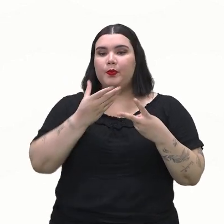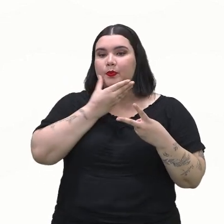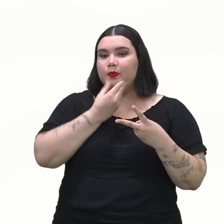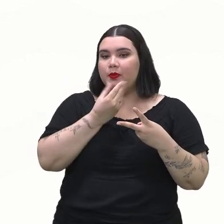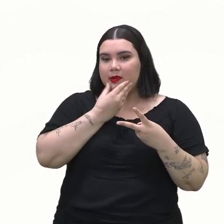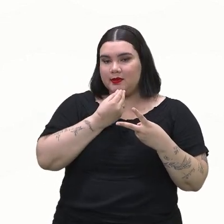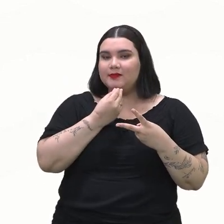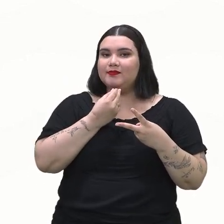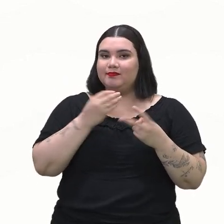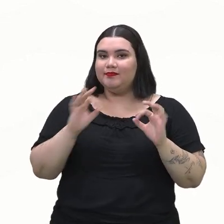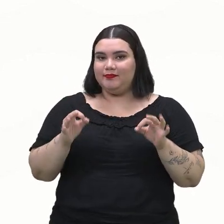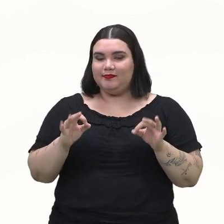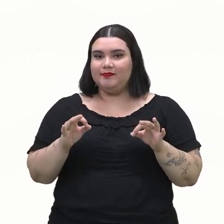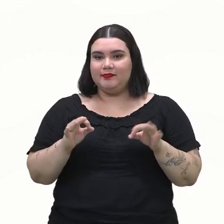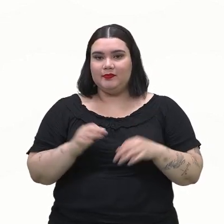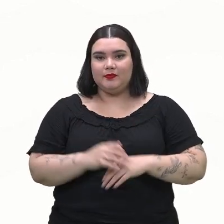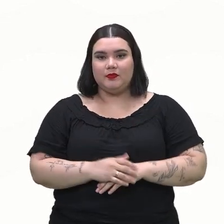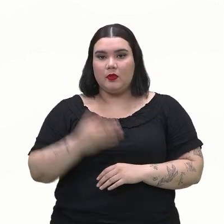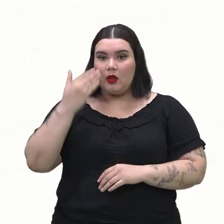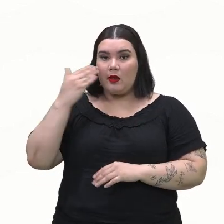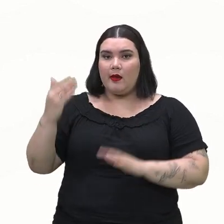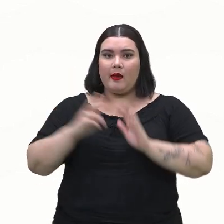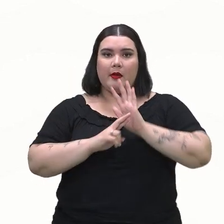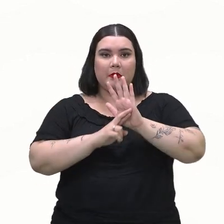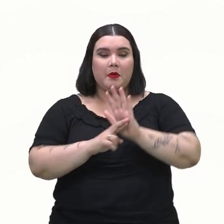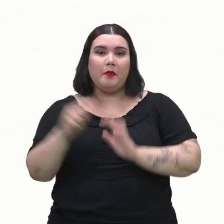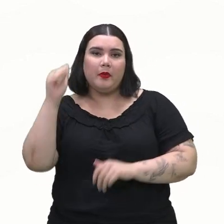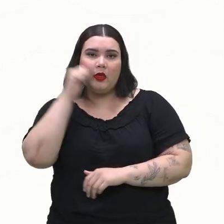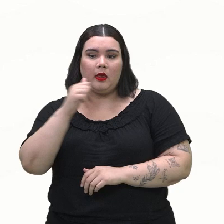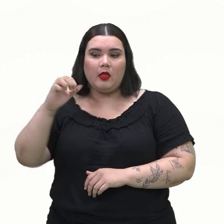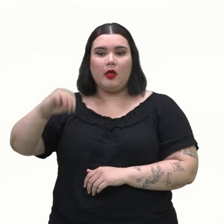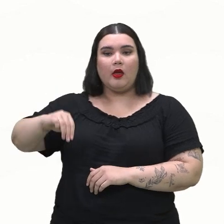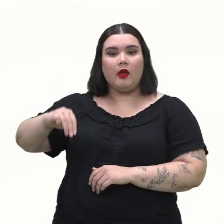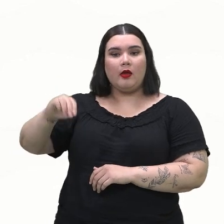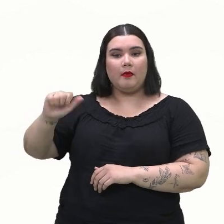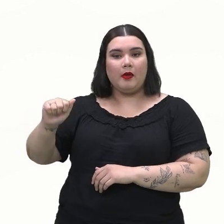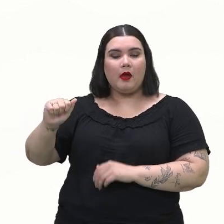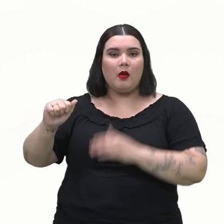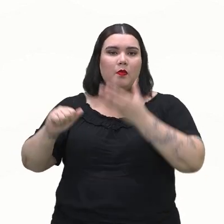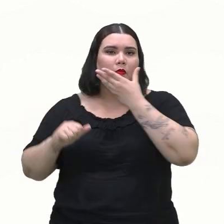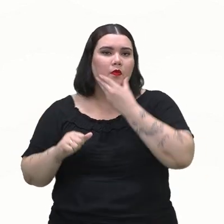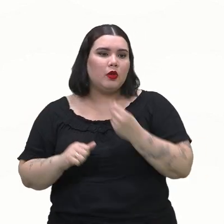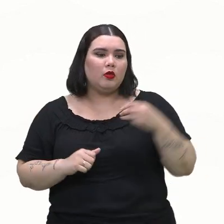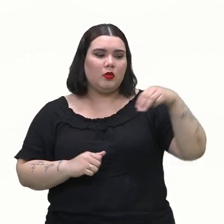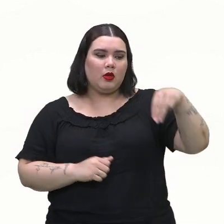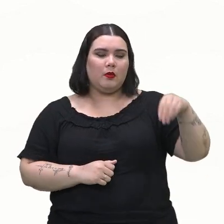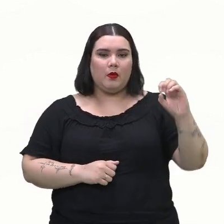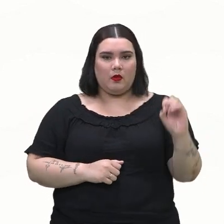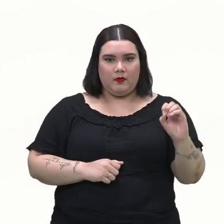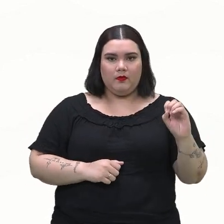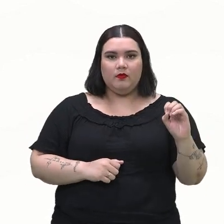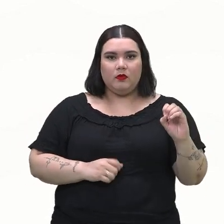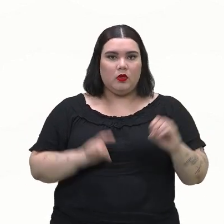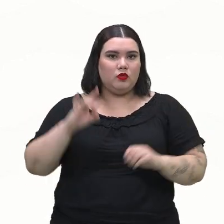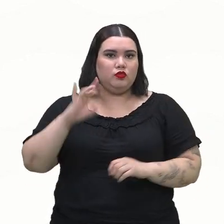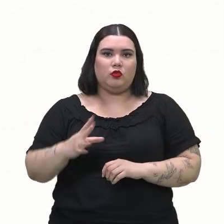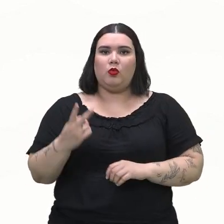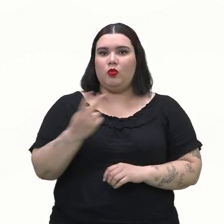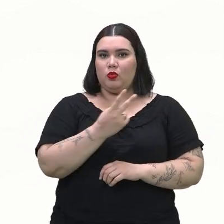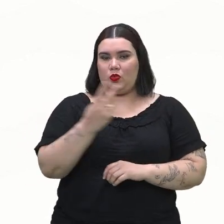um menino, vou chamar aqui de MO. Não existe nenhuma outra possibilidade,